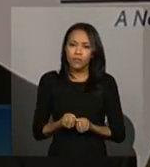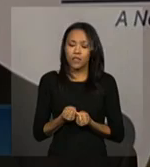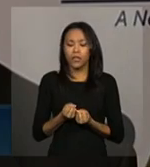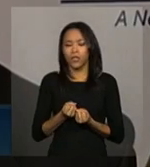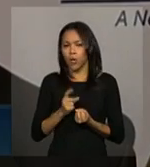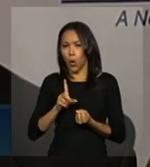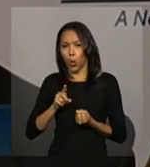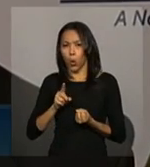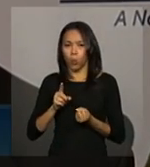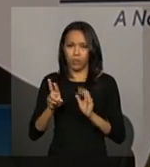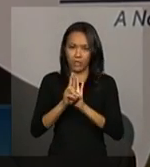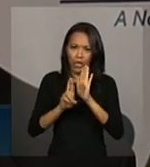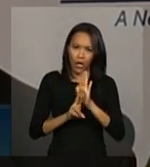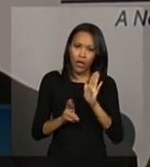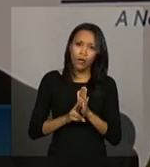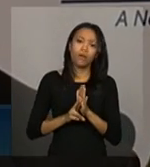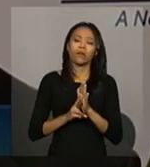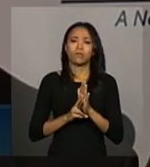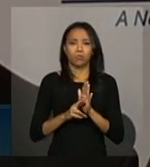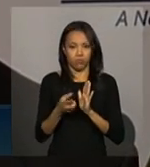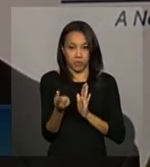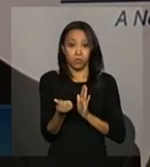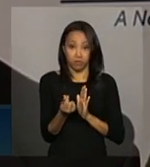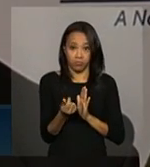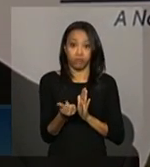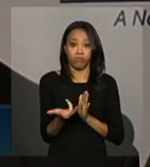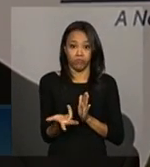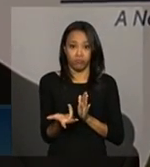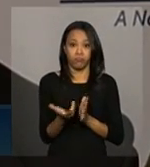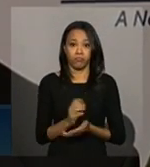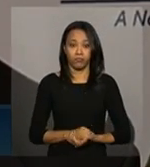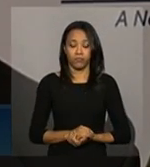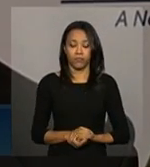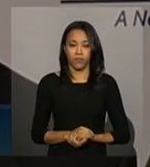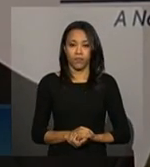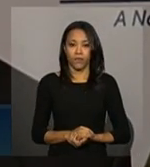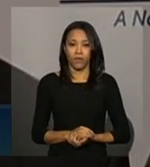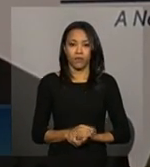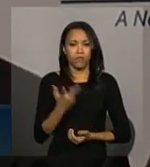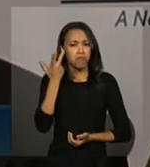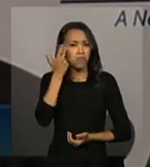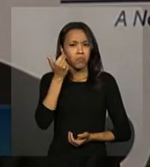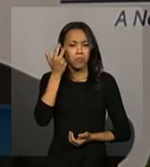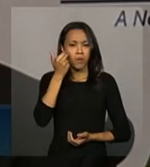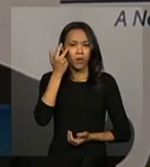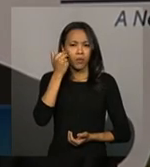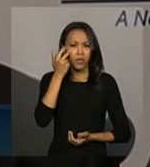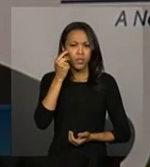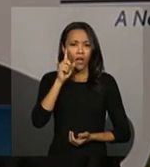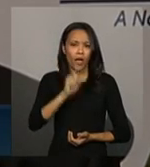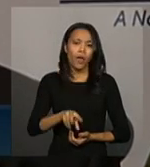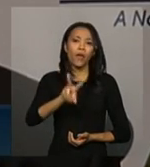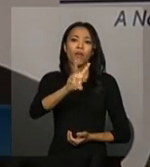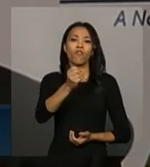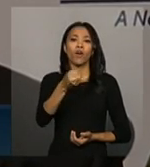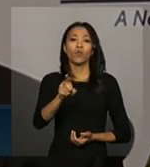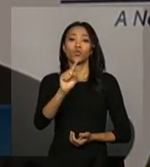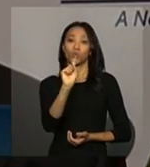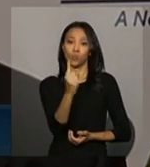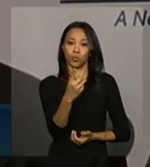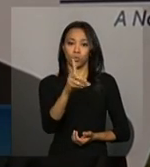determina, ou define, em termos reais, normalmente são valores de um dígito só.